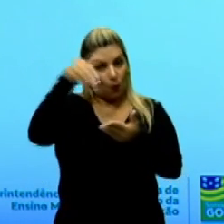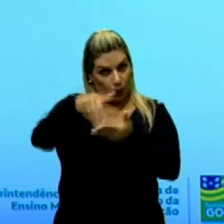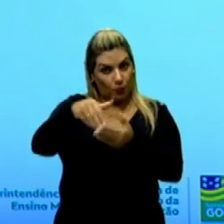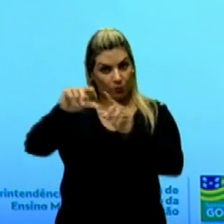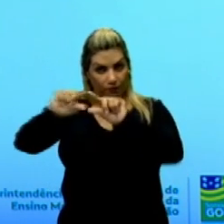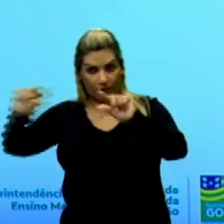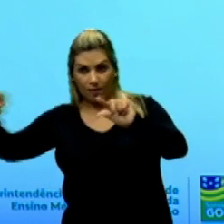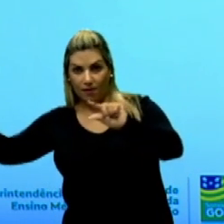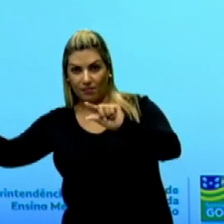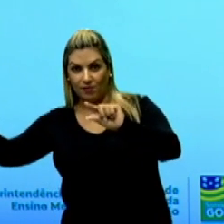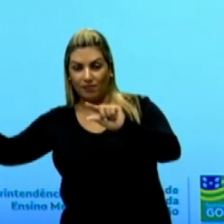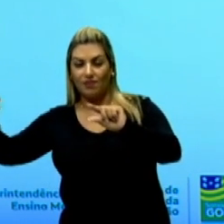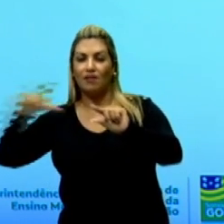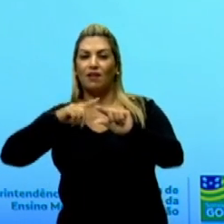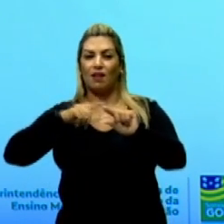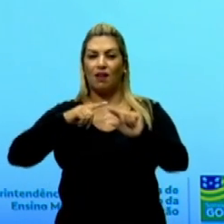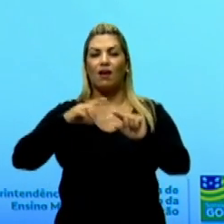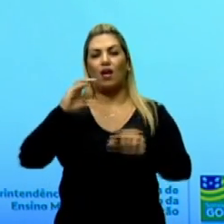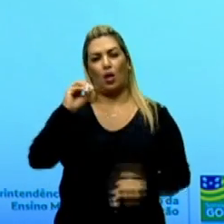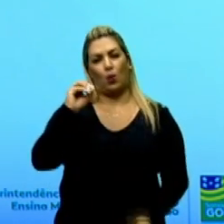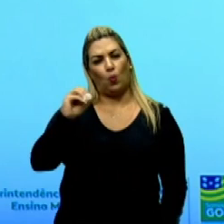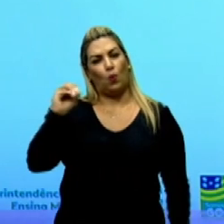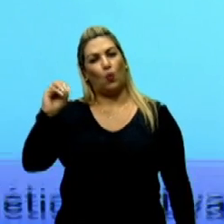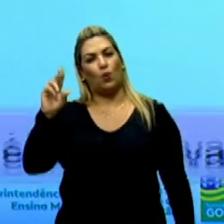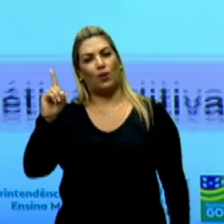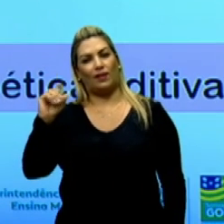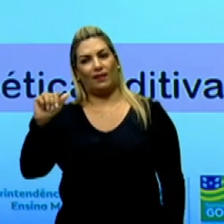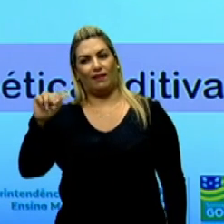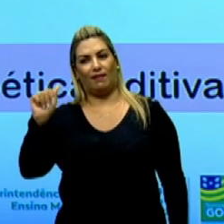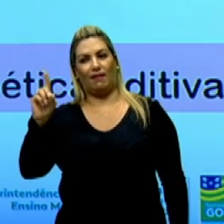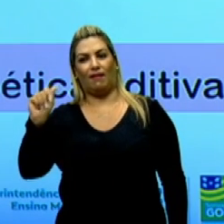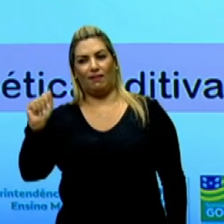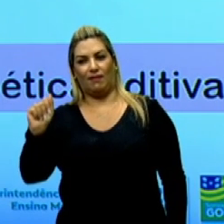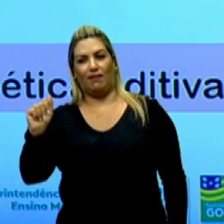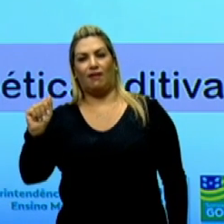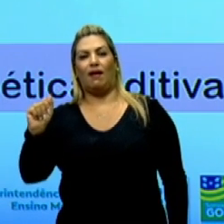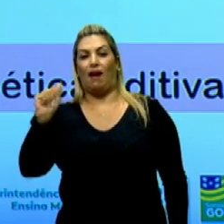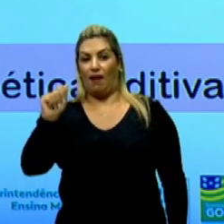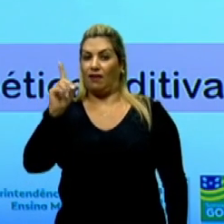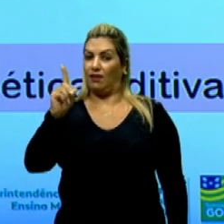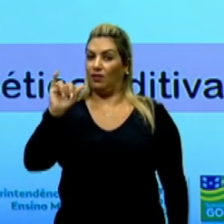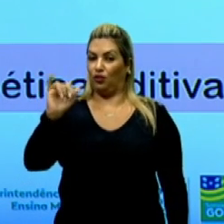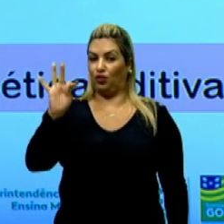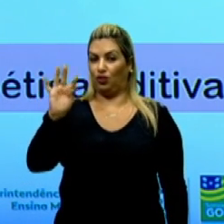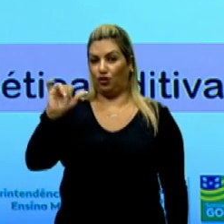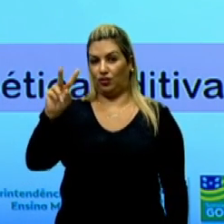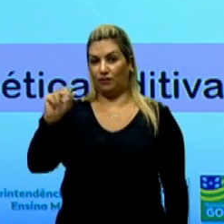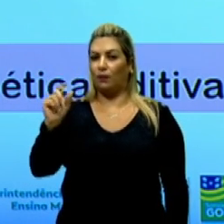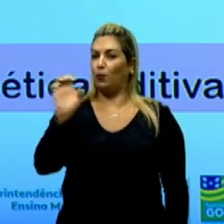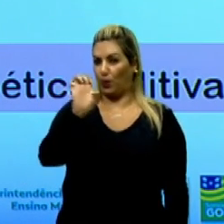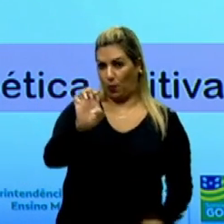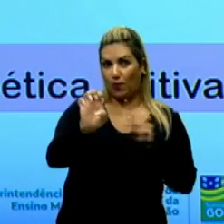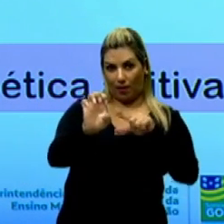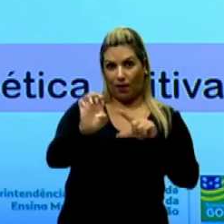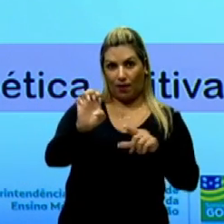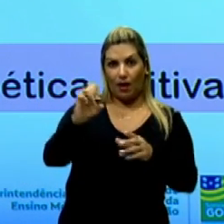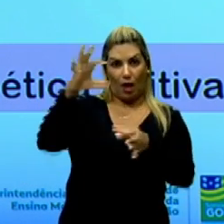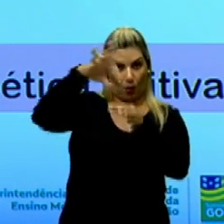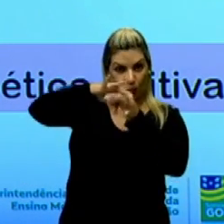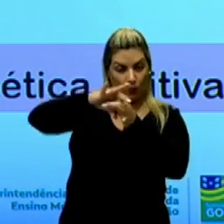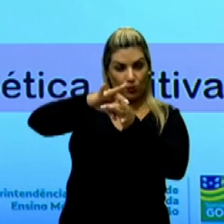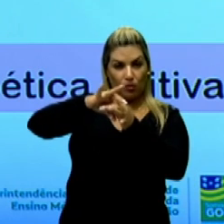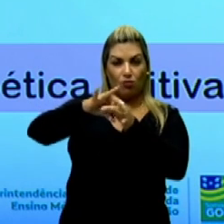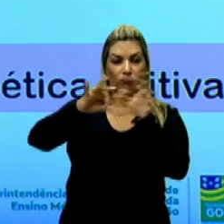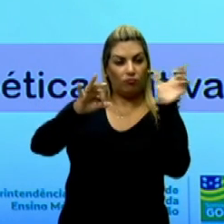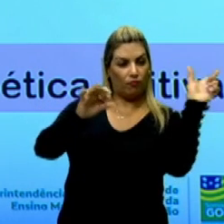oração, ela é uma oração coordenada, sindética, aditiva, porque esse conectivo aqui, ele simplesmente liga